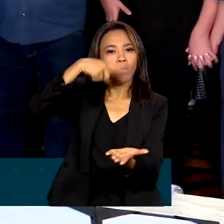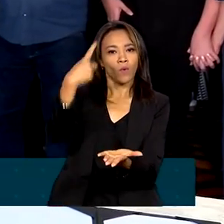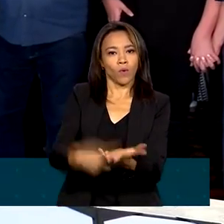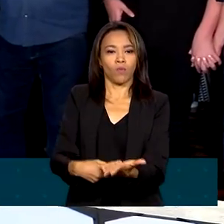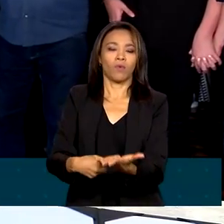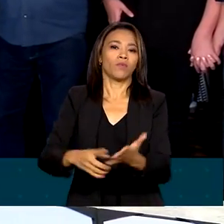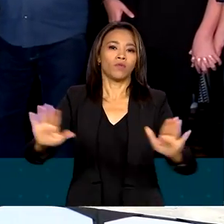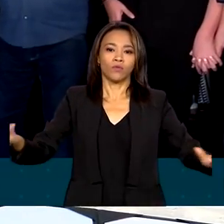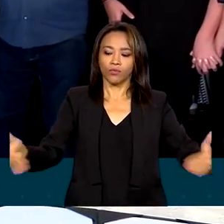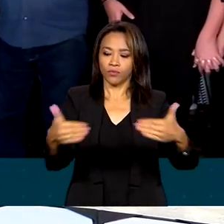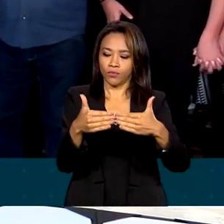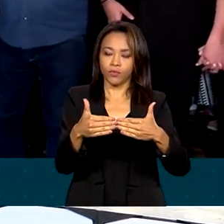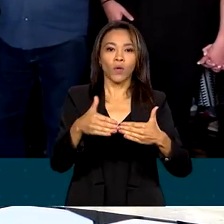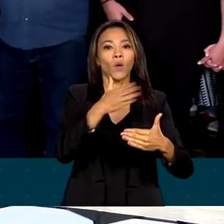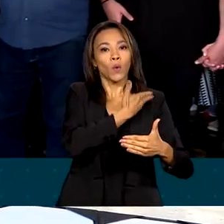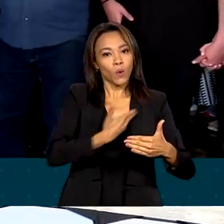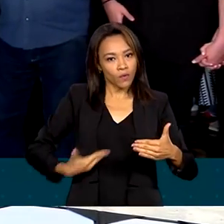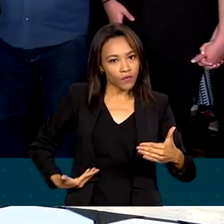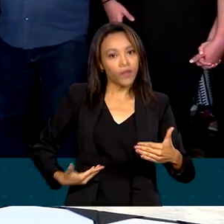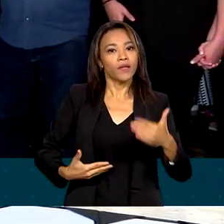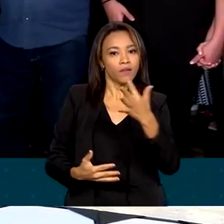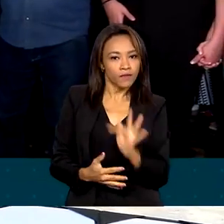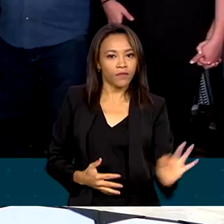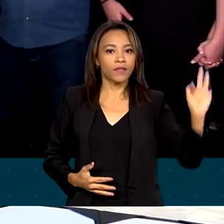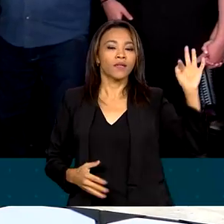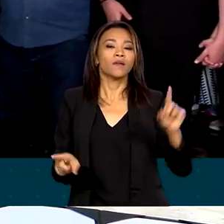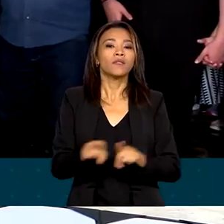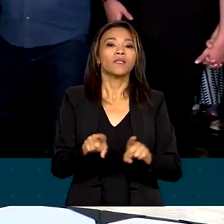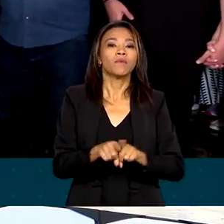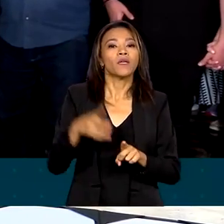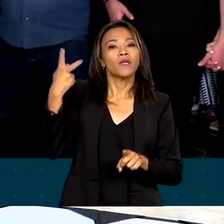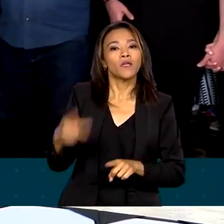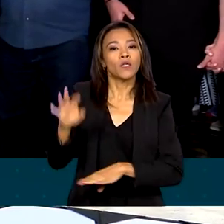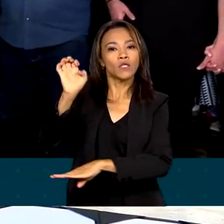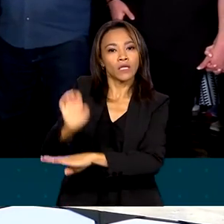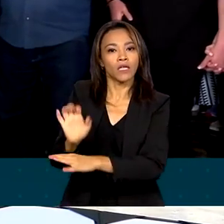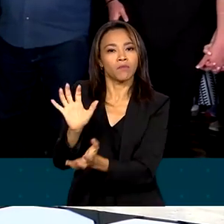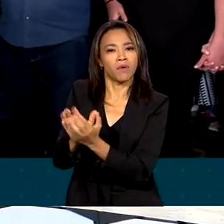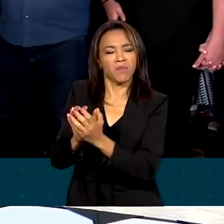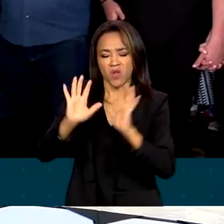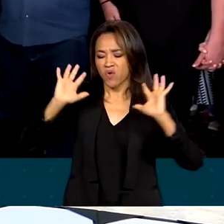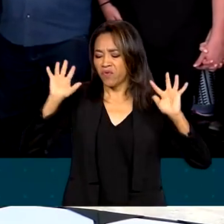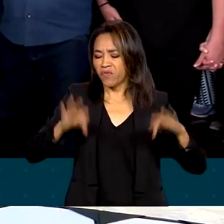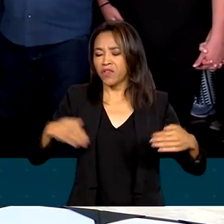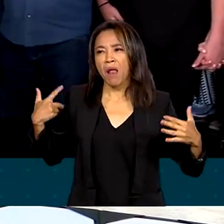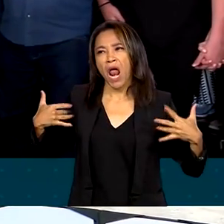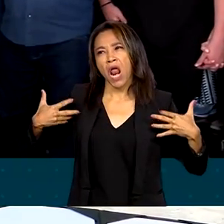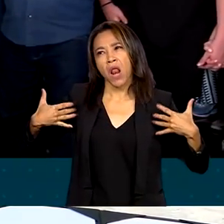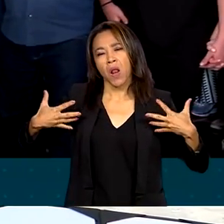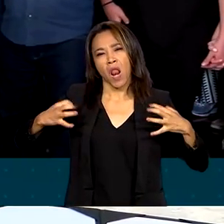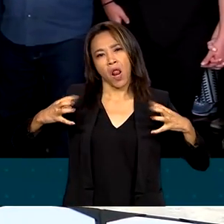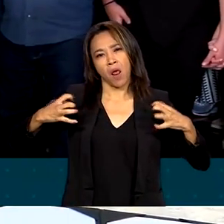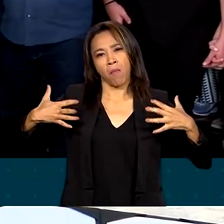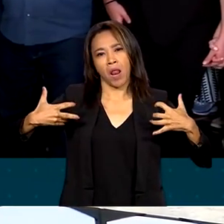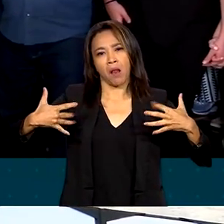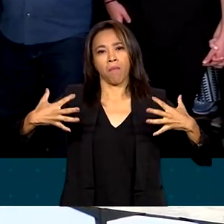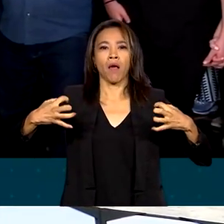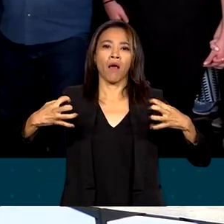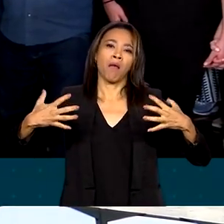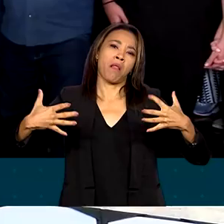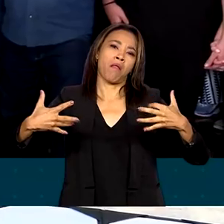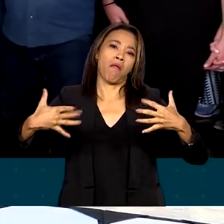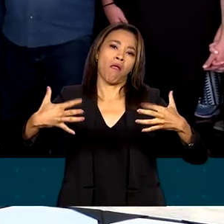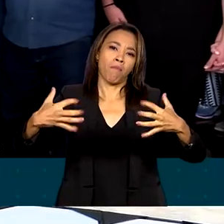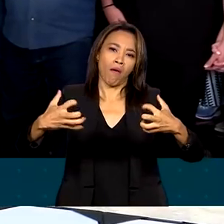entre a União e o Estado de Pernambuco, colocando fim a uma longa pendência relativamente